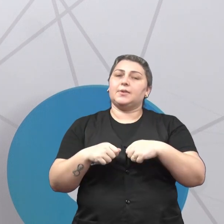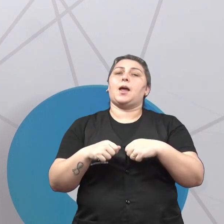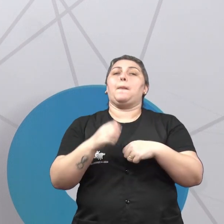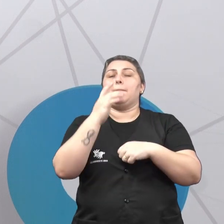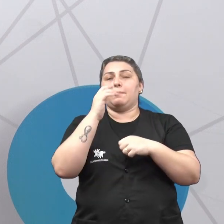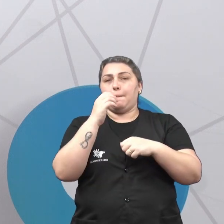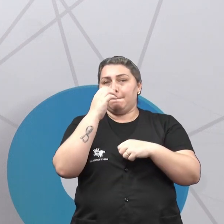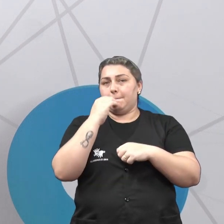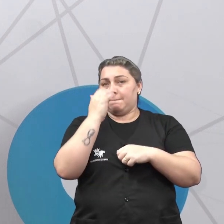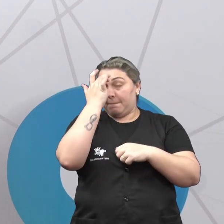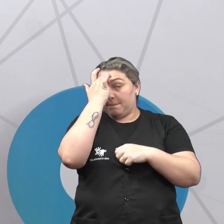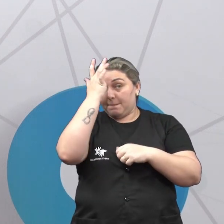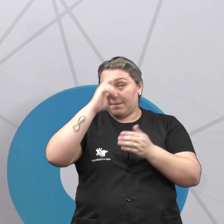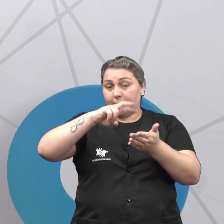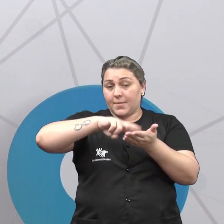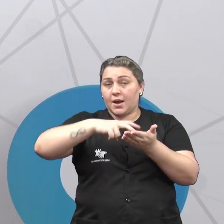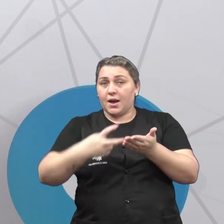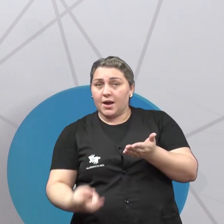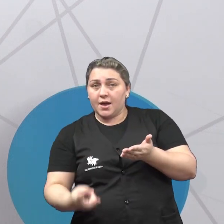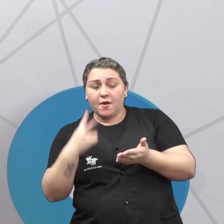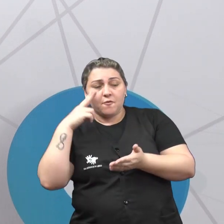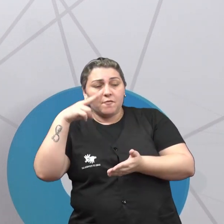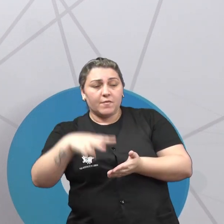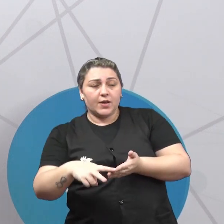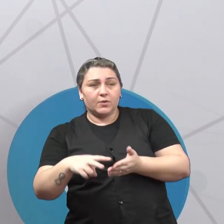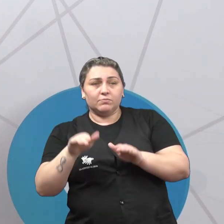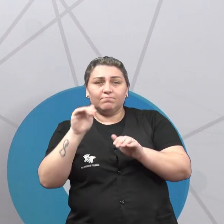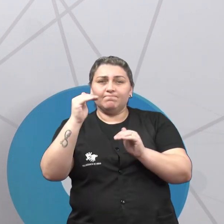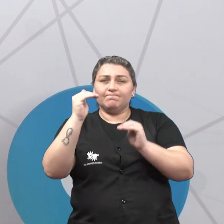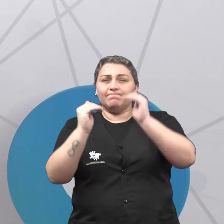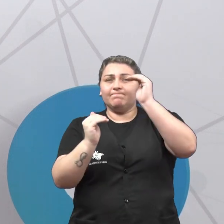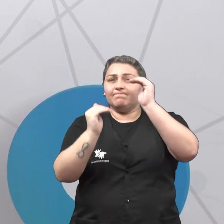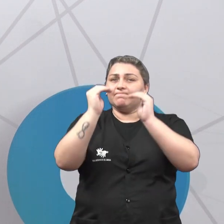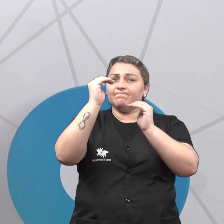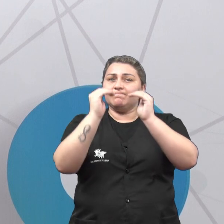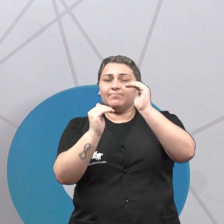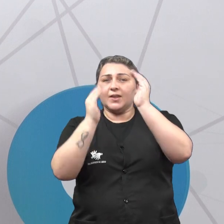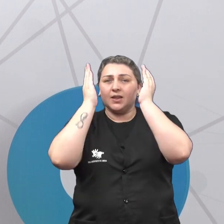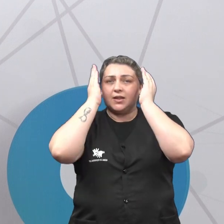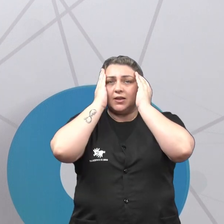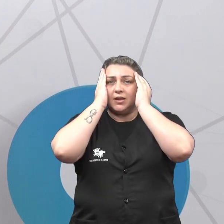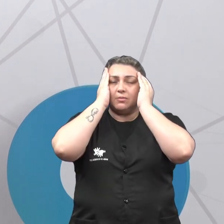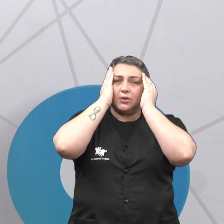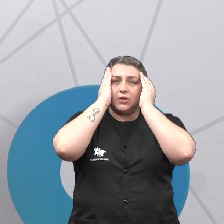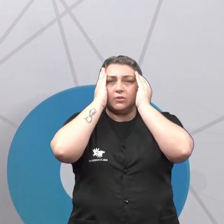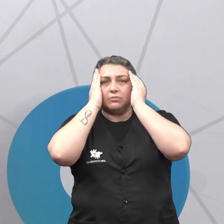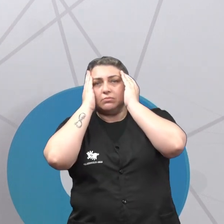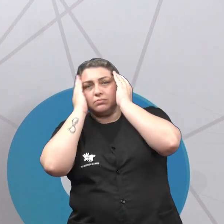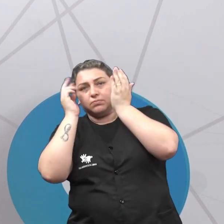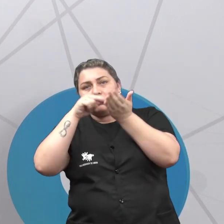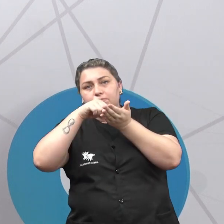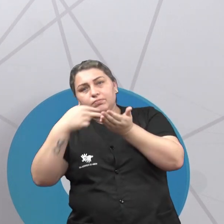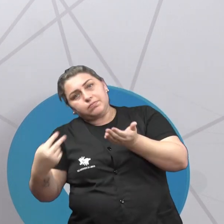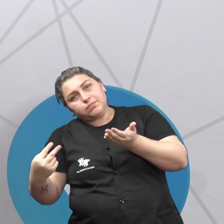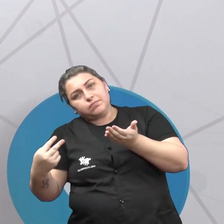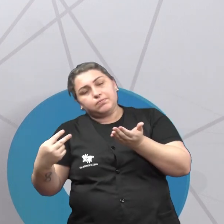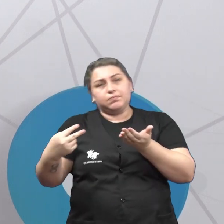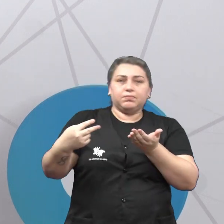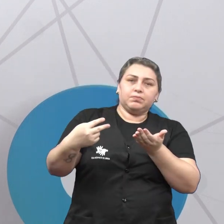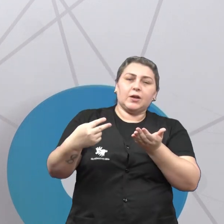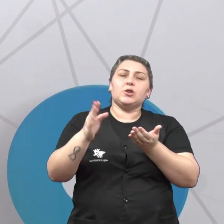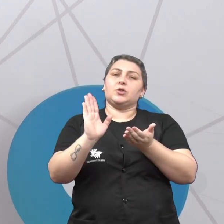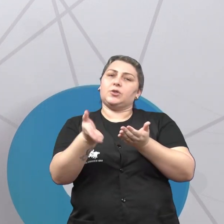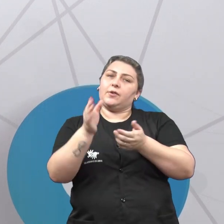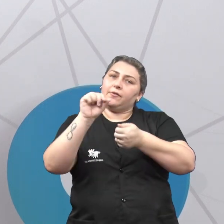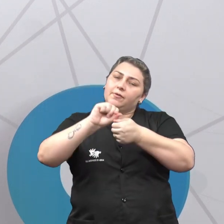com mais facilidade. Se você vê, ela não tem tanto equilíbrio que é quando a cabecinha delas pesa, elas já vão para um lado ou para o outro, que aí